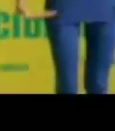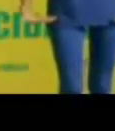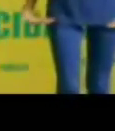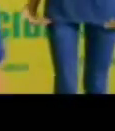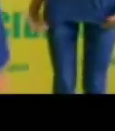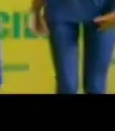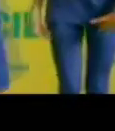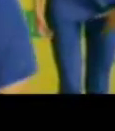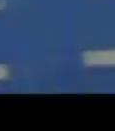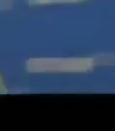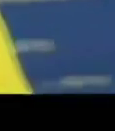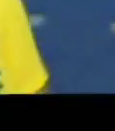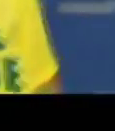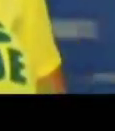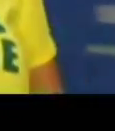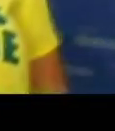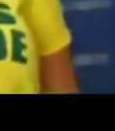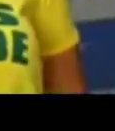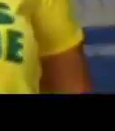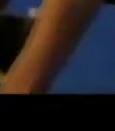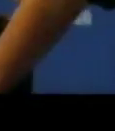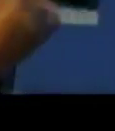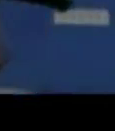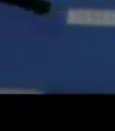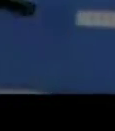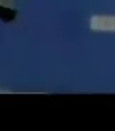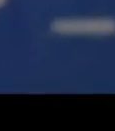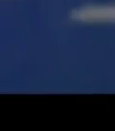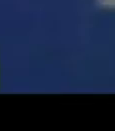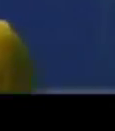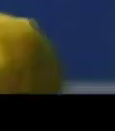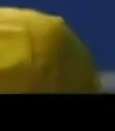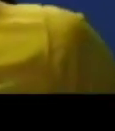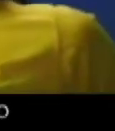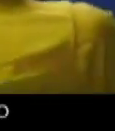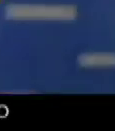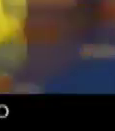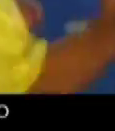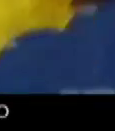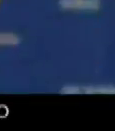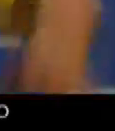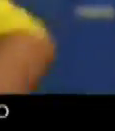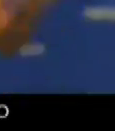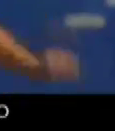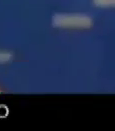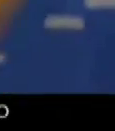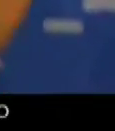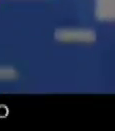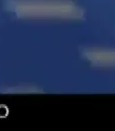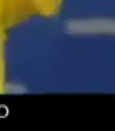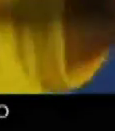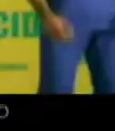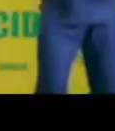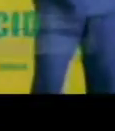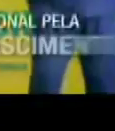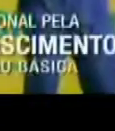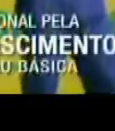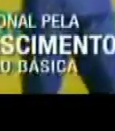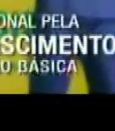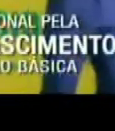garantir os seus direitos e se registrar. Sou da família Brasil, e tenho orgulho de ser brasileiro.